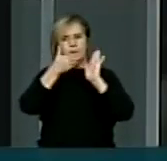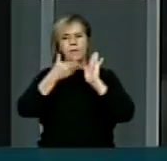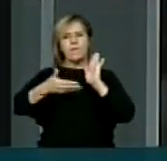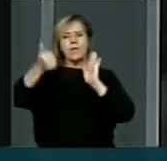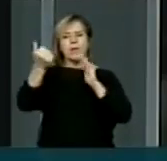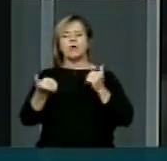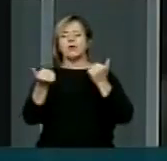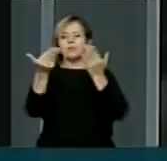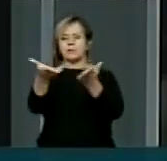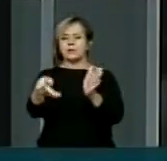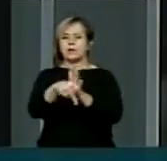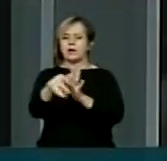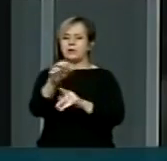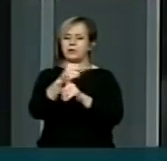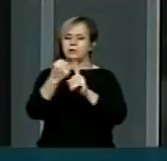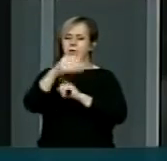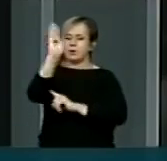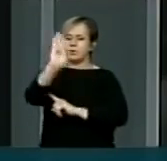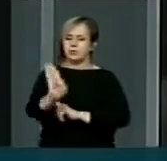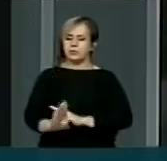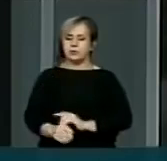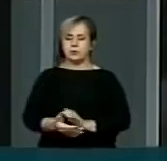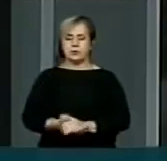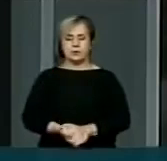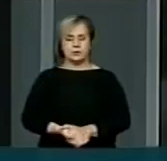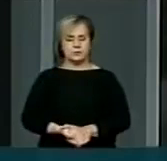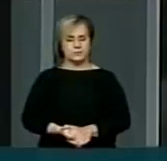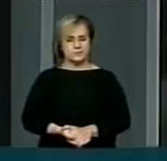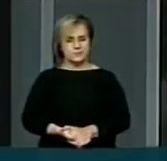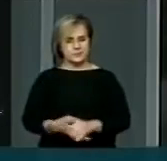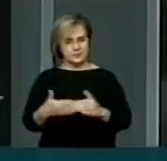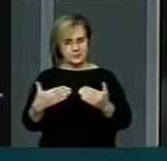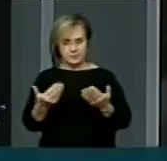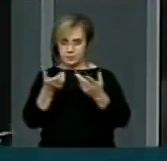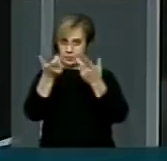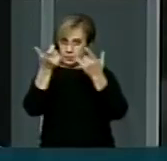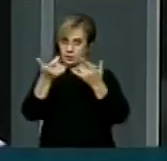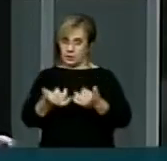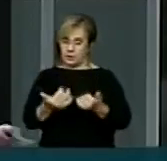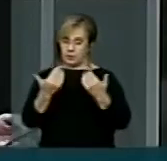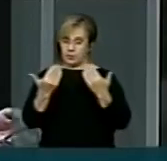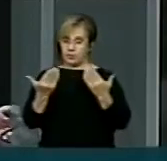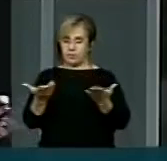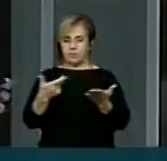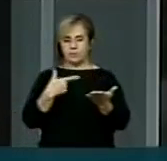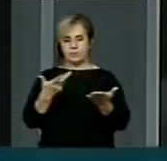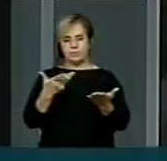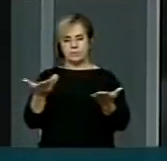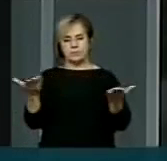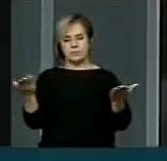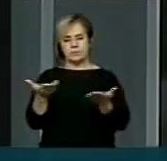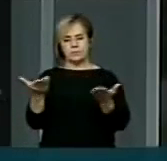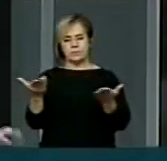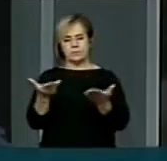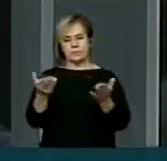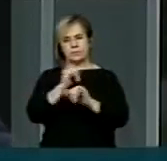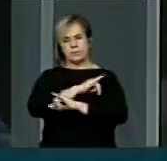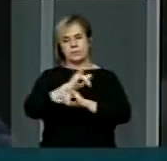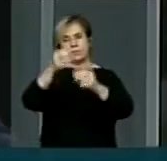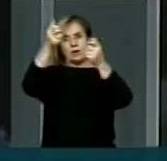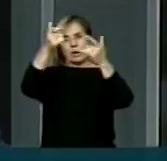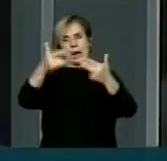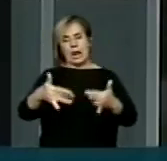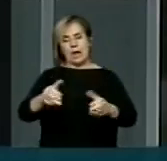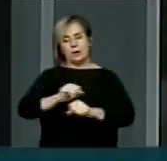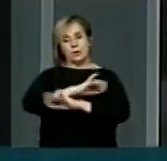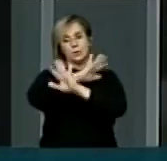ser oferecida à sociedade brasileira. Então, dito, fazendo esses esclarecimentos, quero aqui deixar claro essa